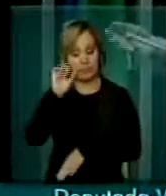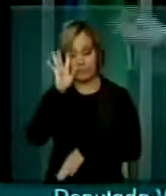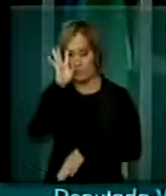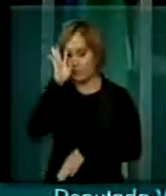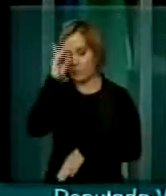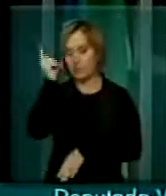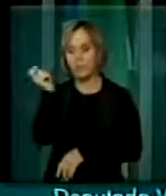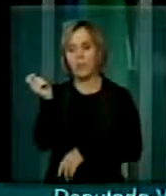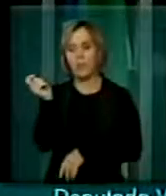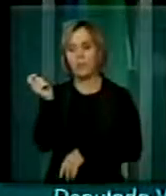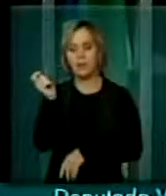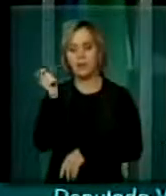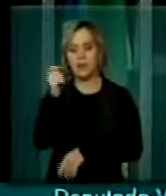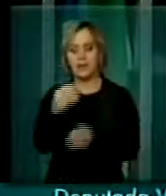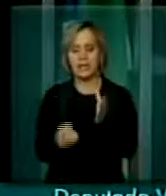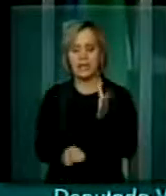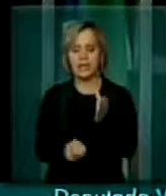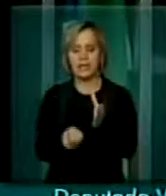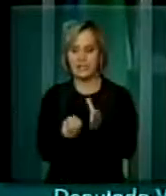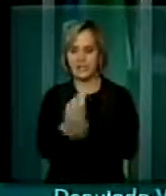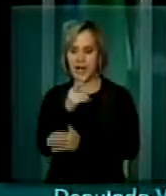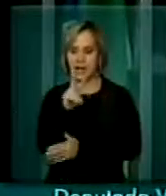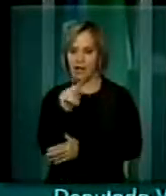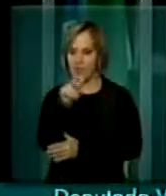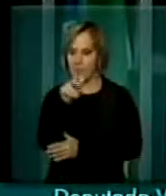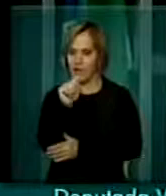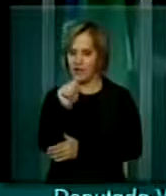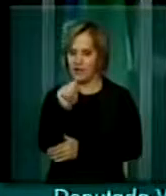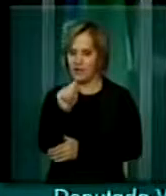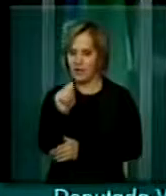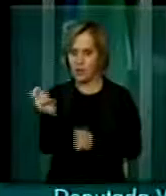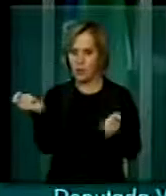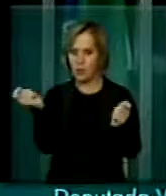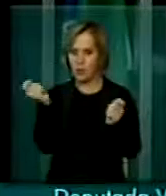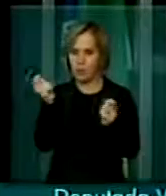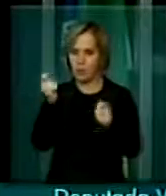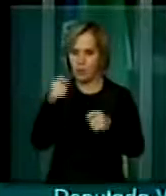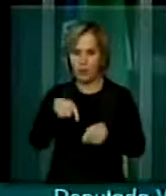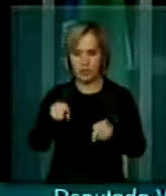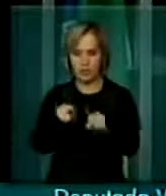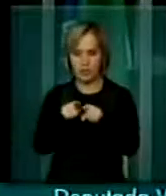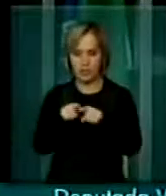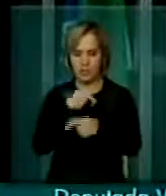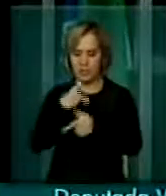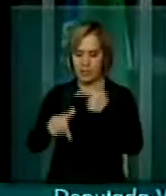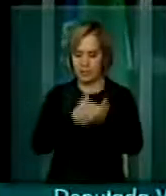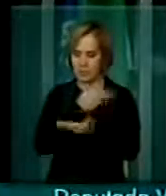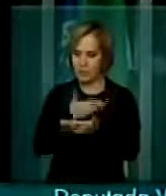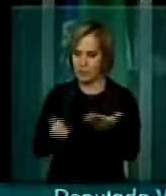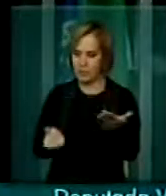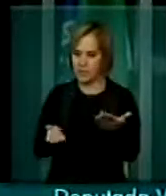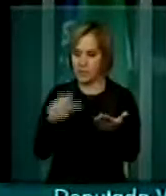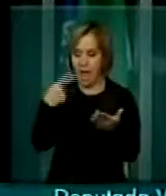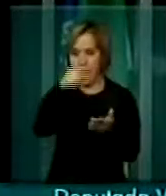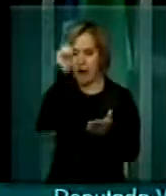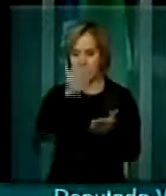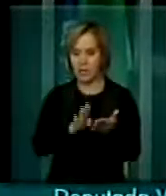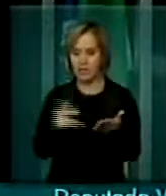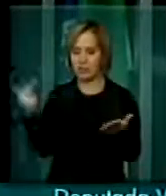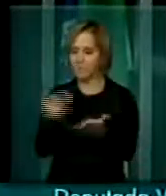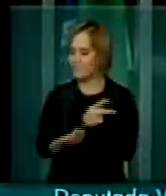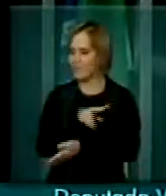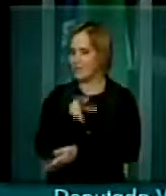postos de trabalho, poderia causar o desemprego. Nada disso vai acontecer. E se isso acontece em outros países, sobretudo países mais